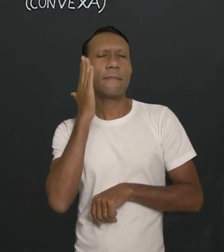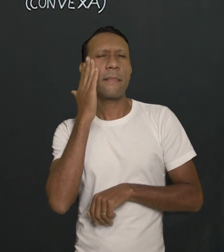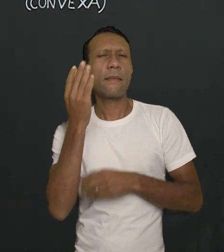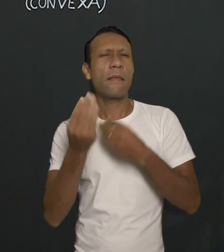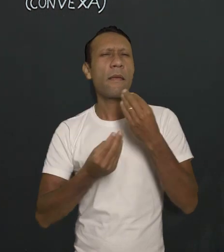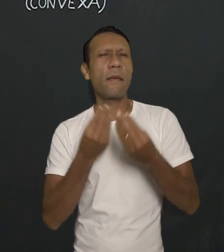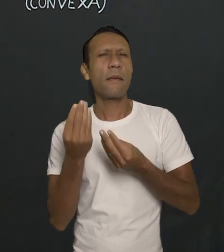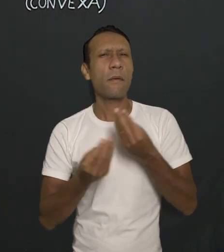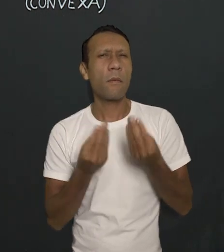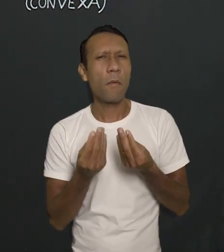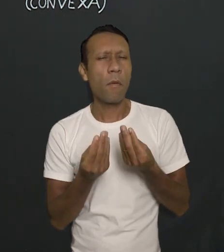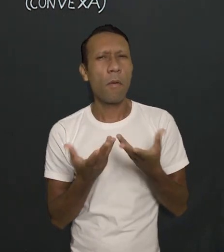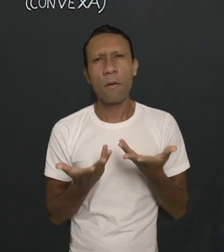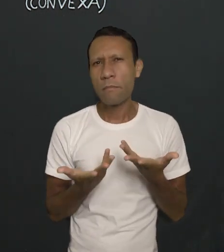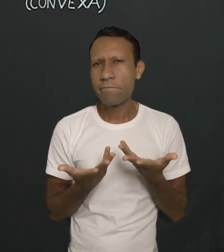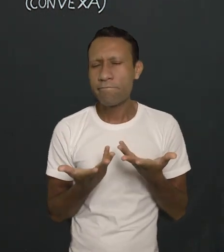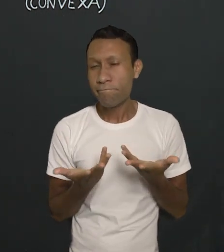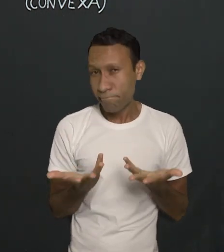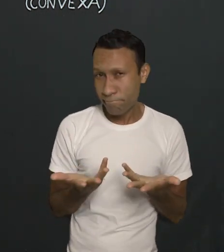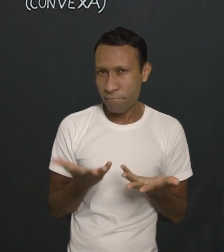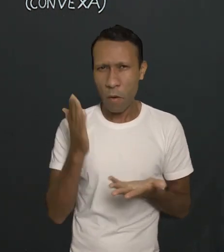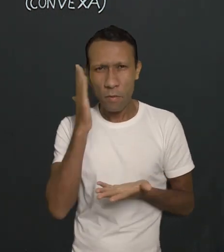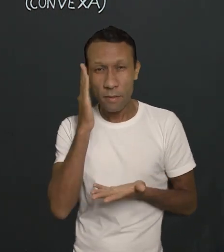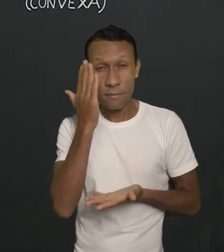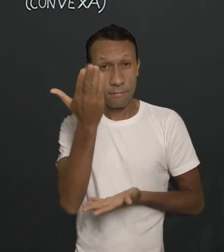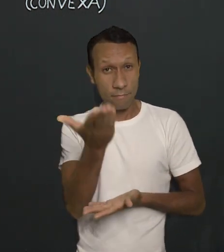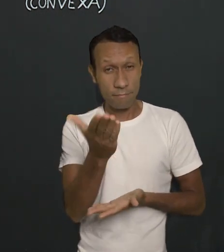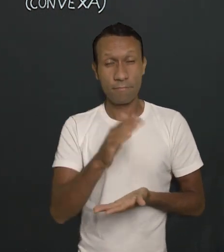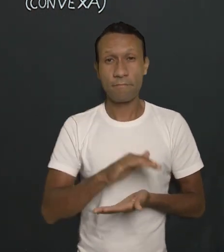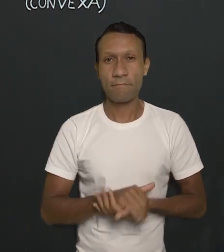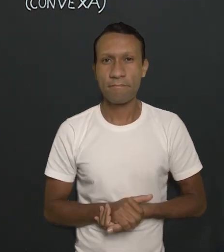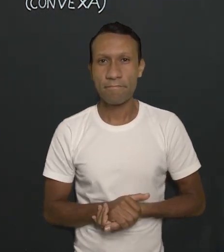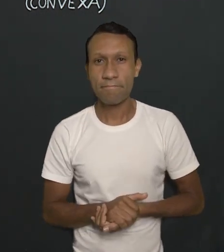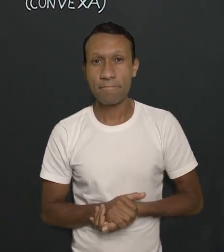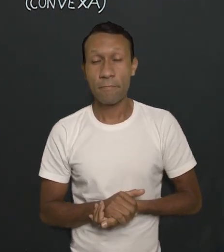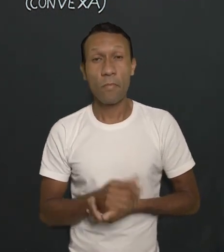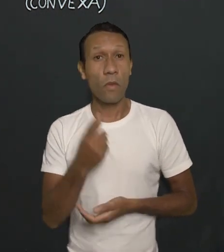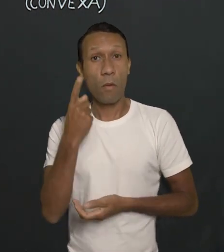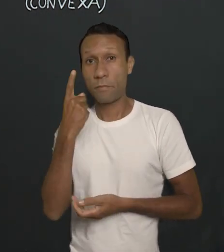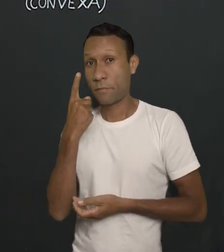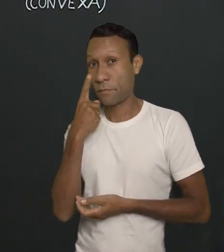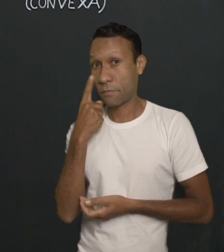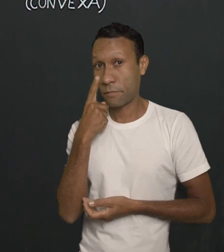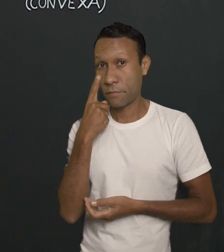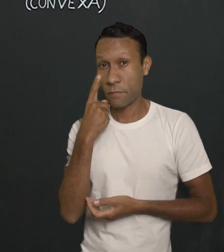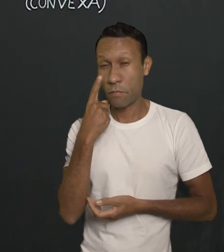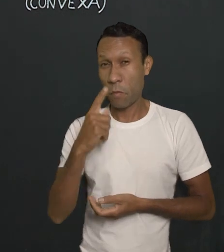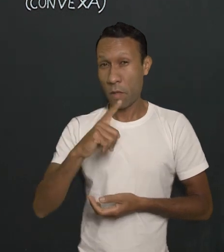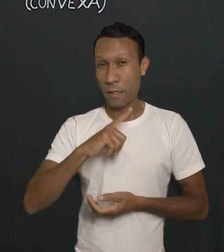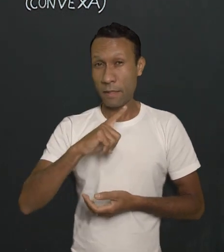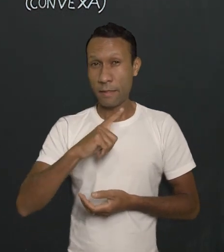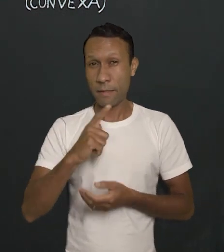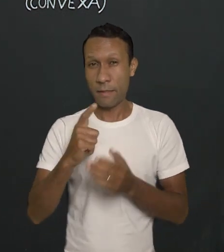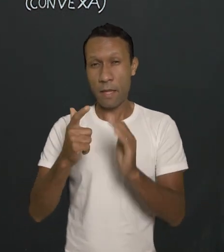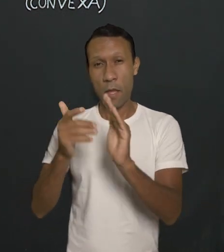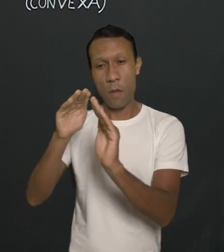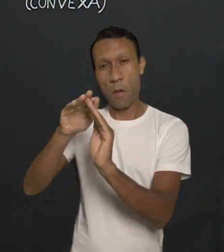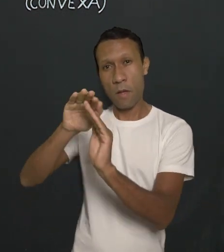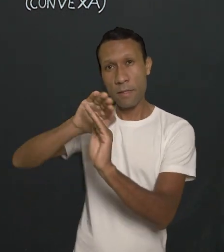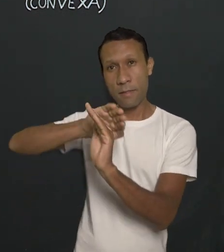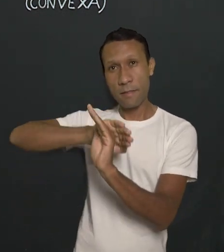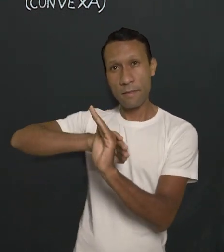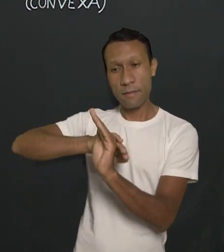entender, vamos relembrar um pouquinho de como funciona o olho, para você entender que problema é esse. Nosso olho, ele tem aquele